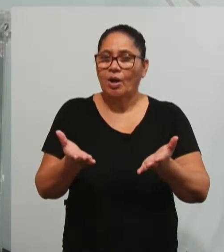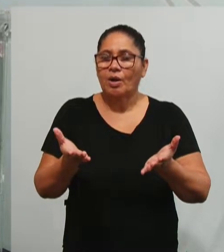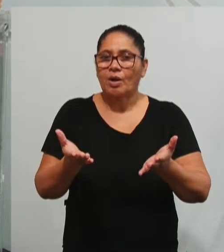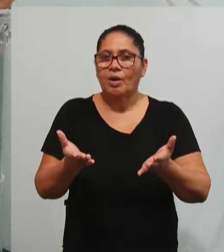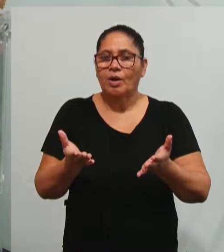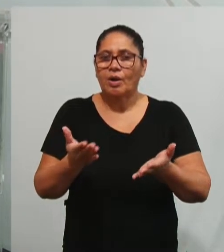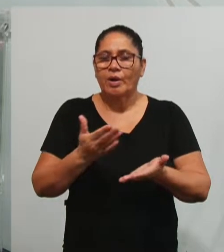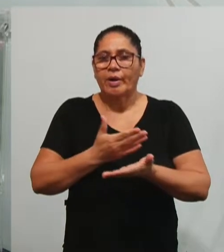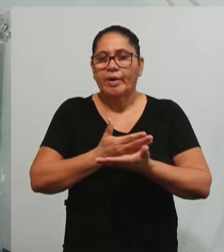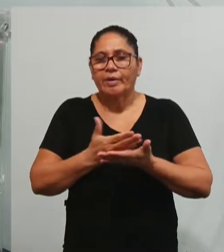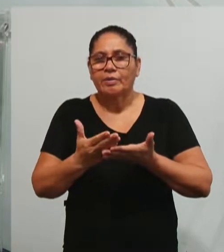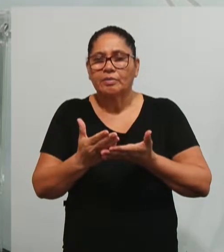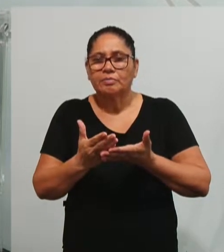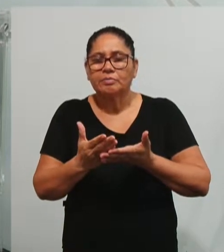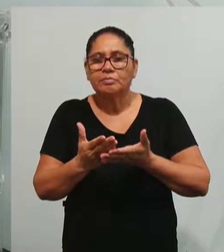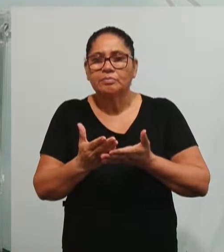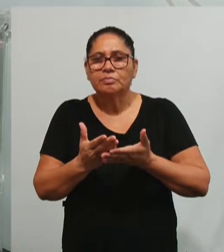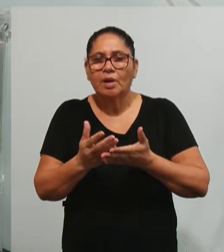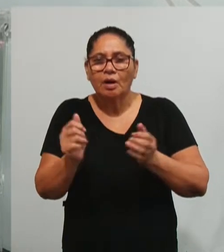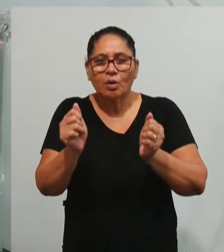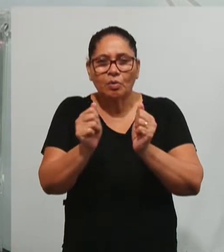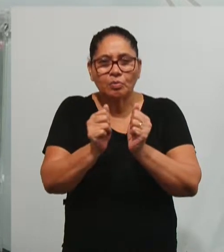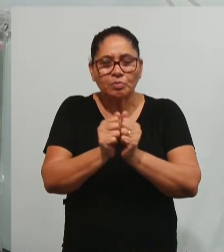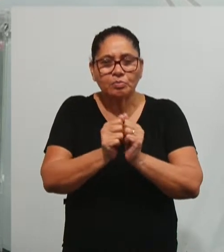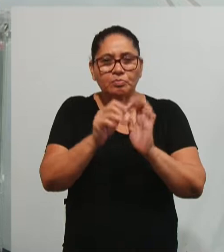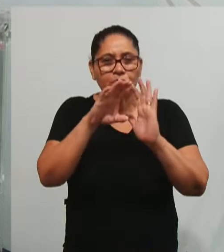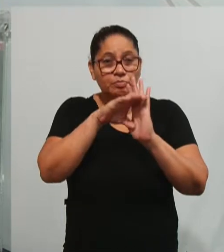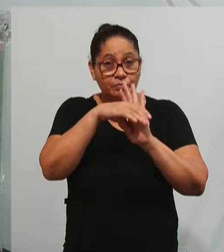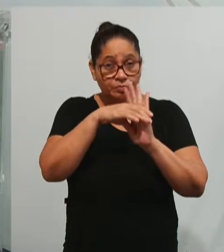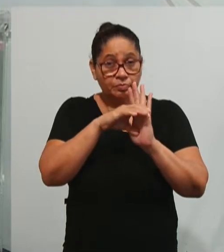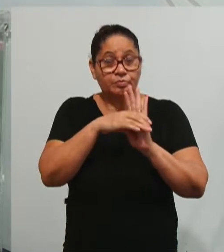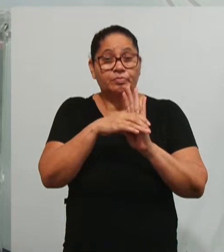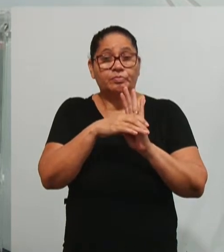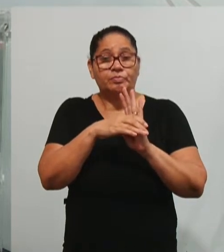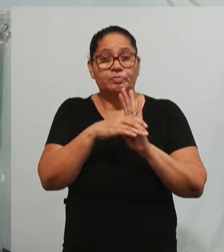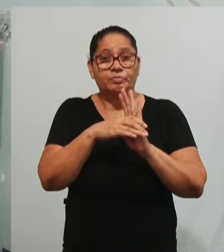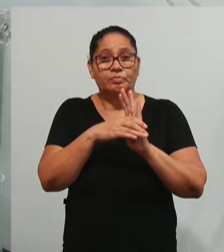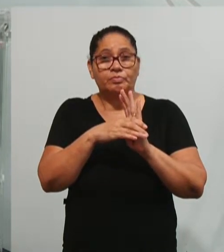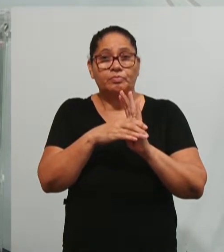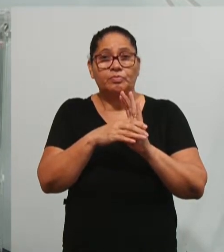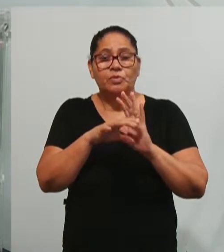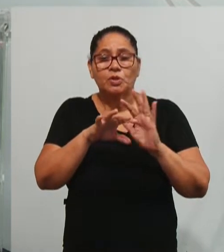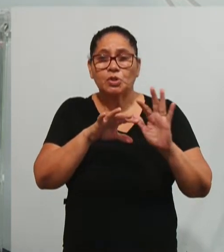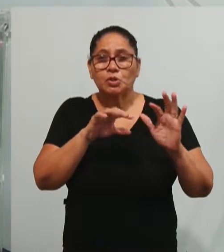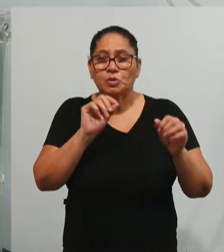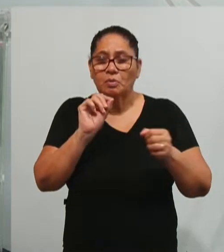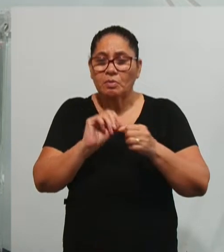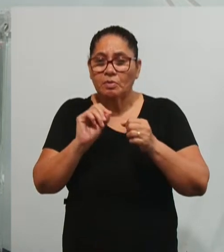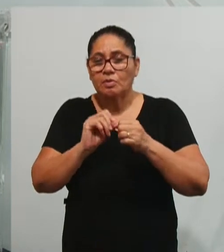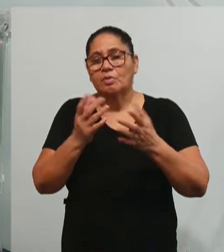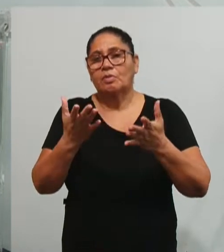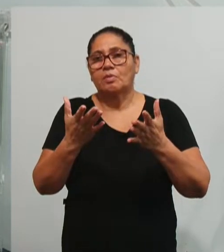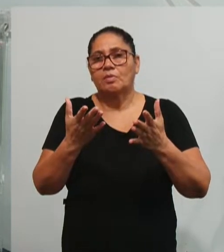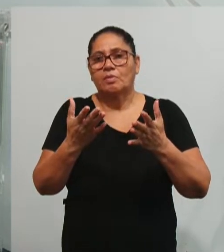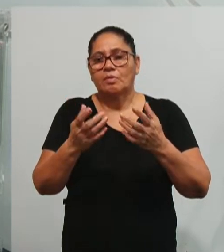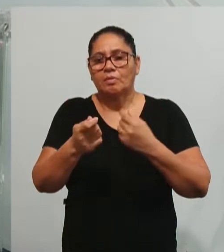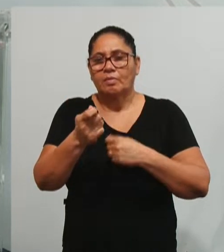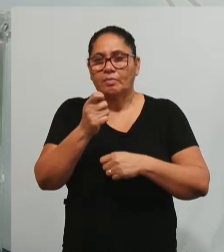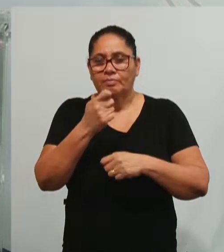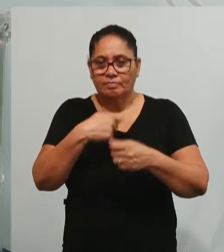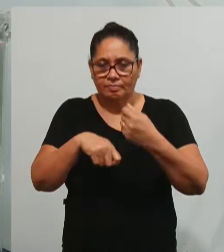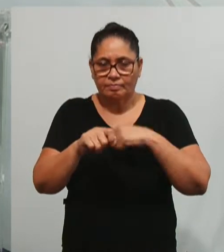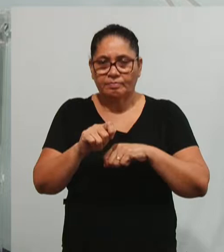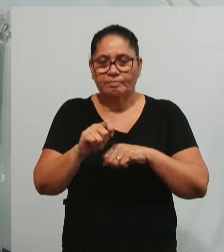começar a aproximar esses conceitos da operacionalização de uma implantação da gestão da IAD.